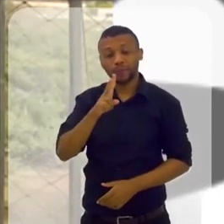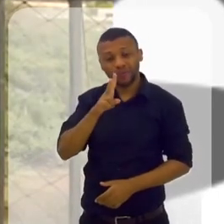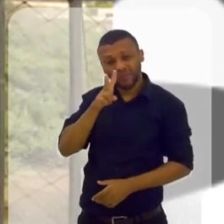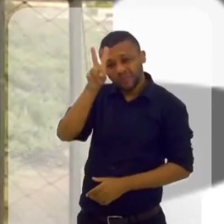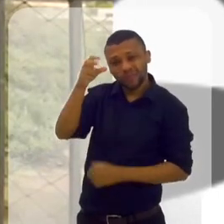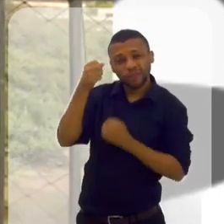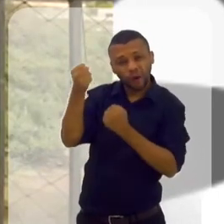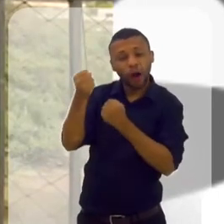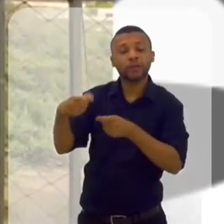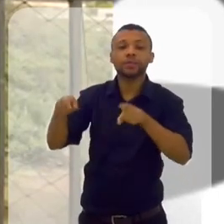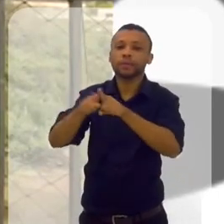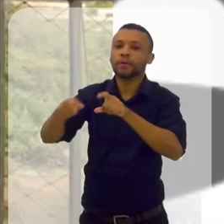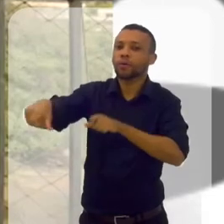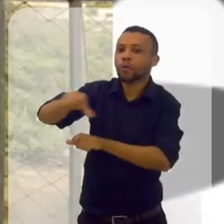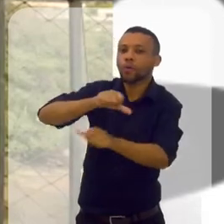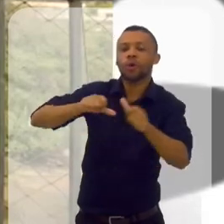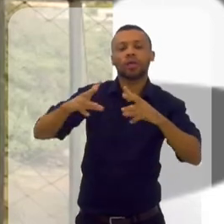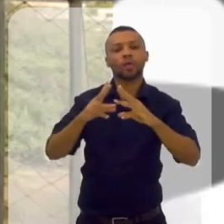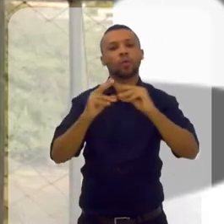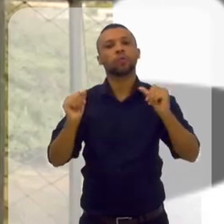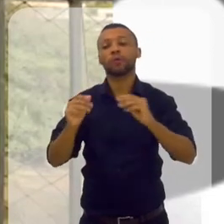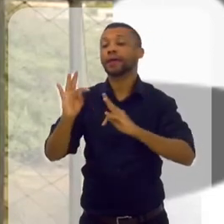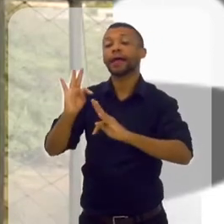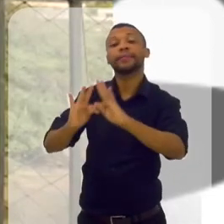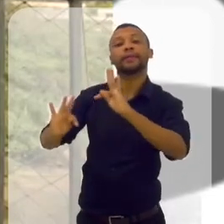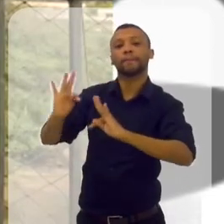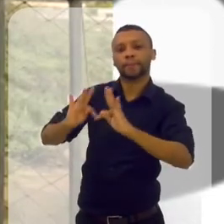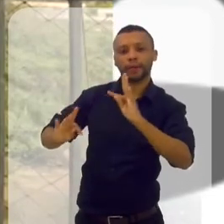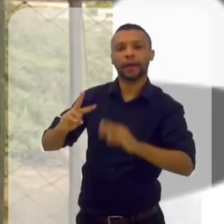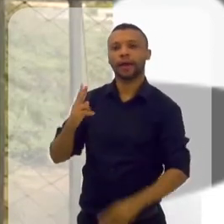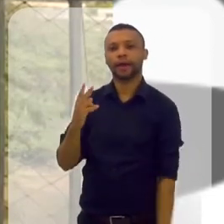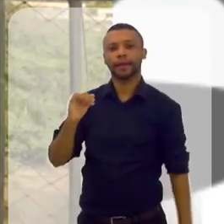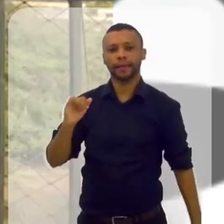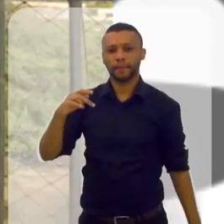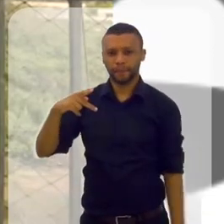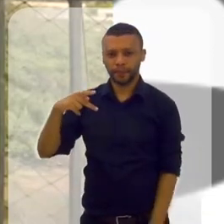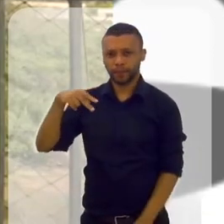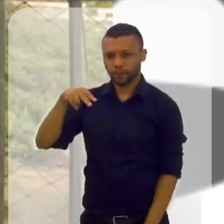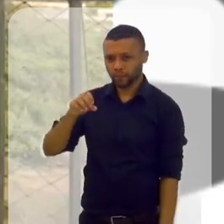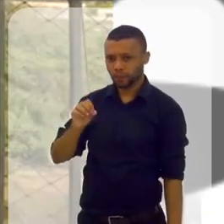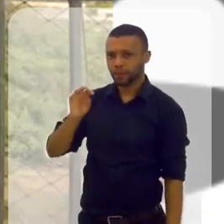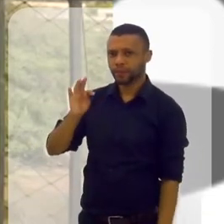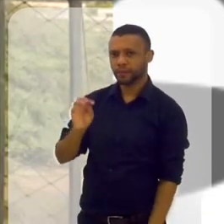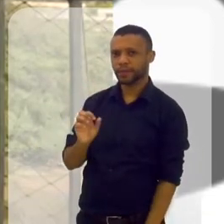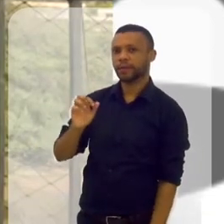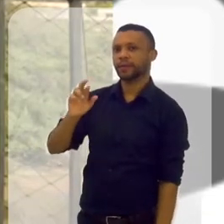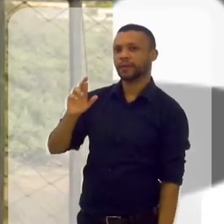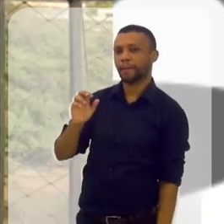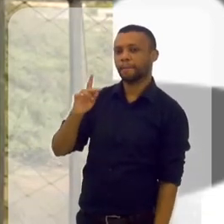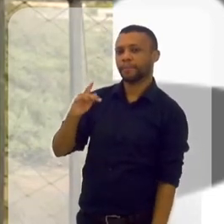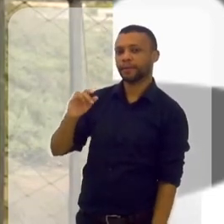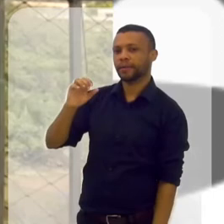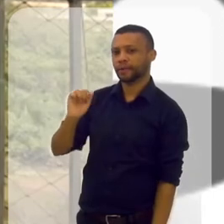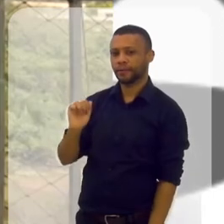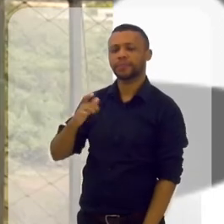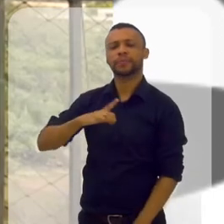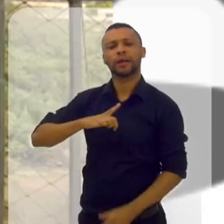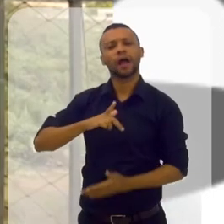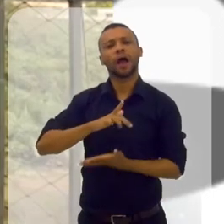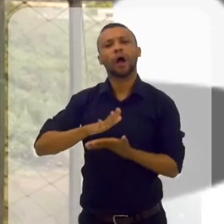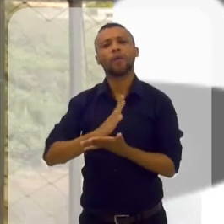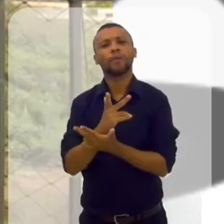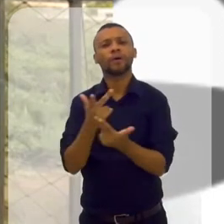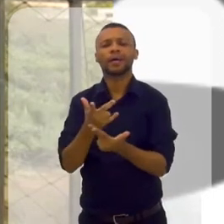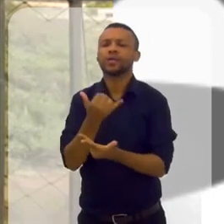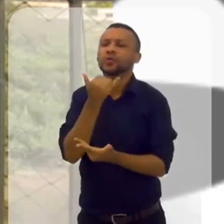forte. Também tive a minha transformação, a minha cura através da hipnoterapia. Uau. Então, assim, tem